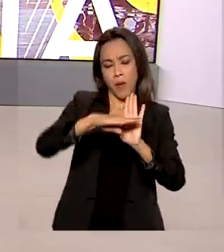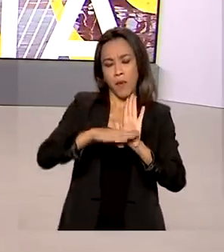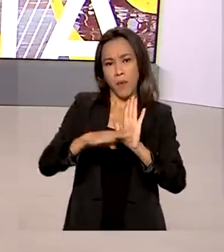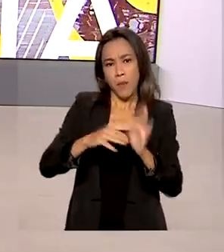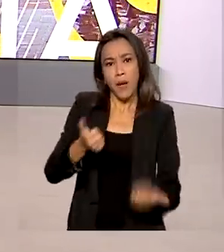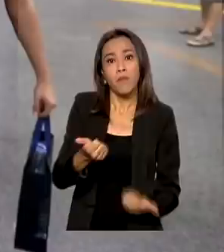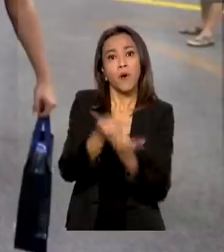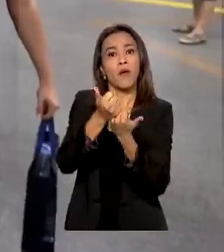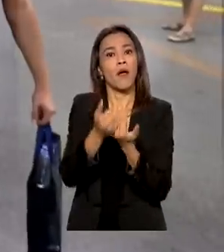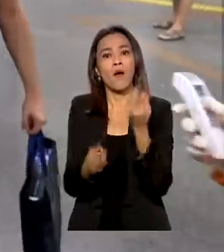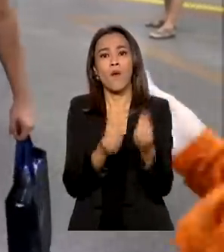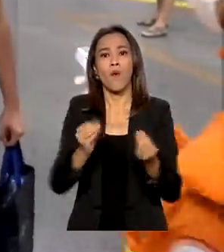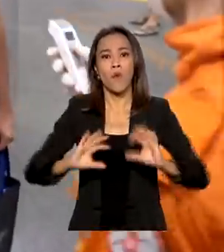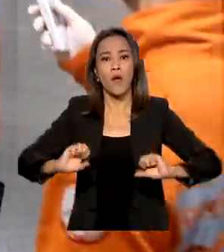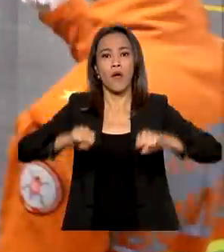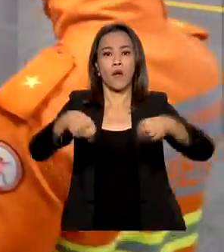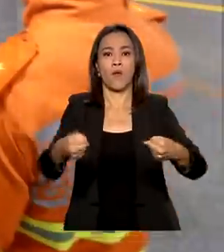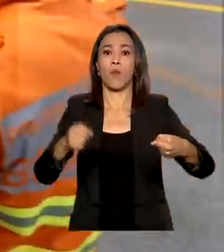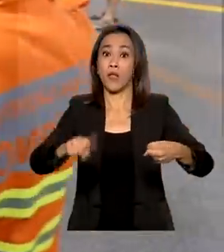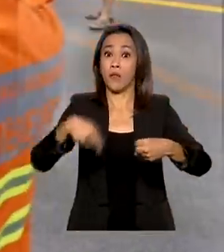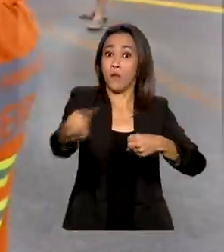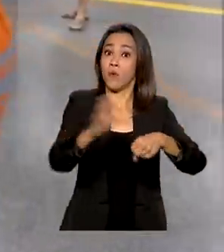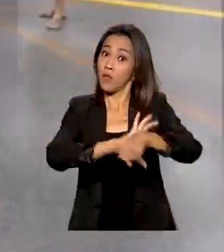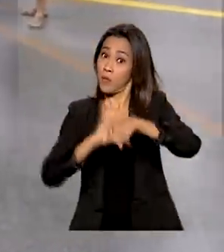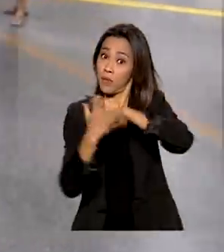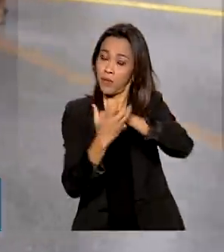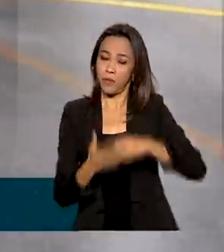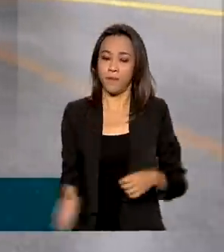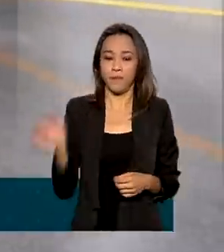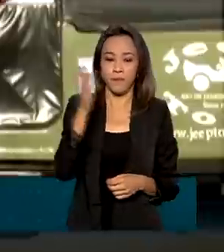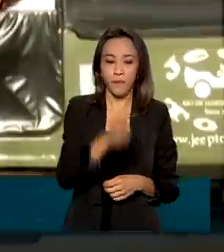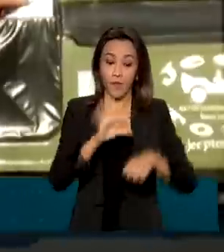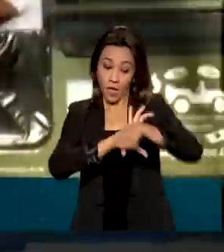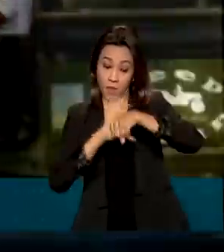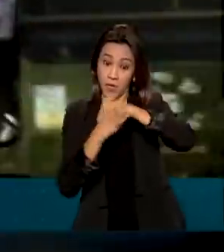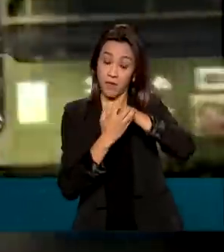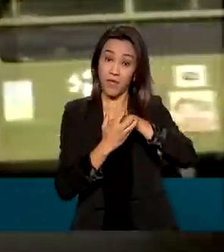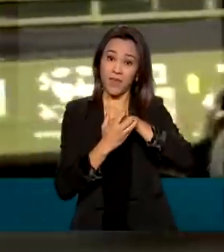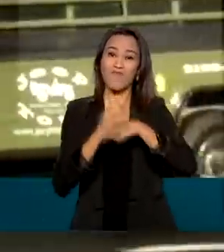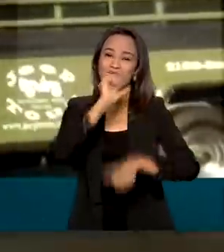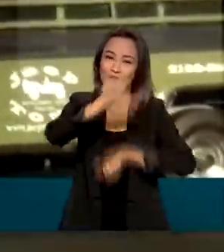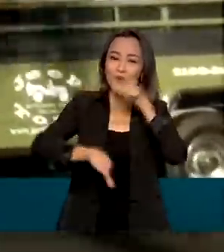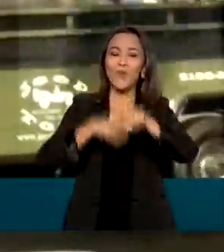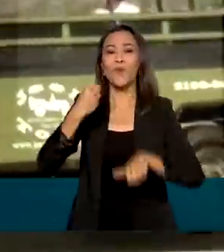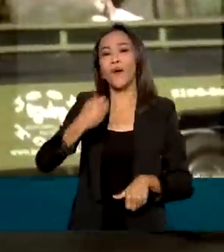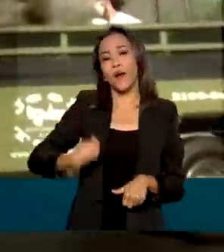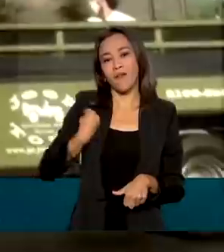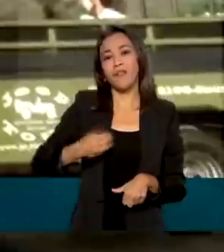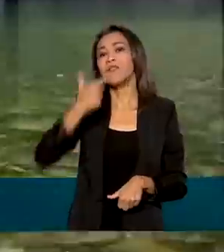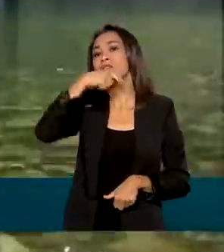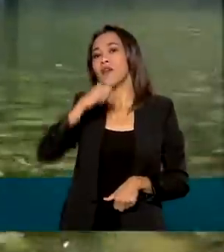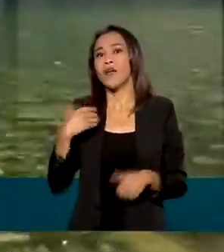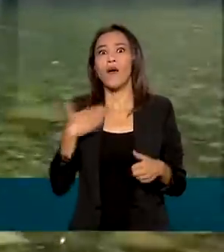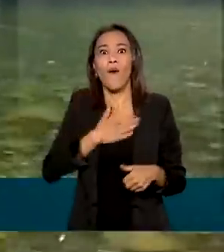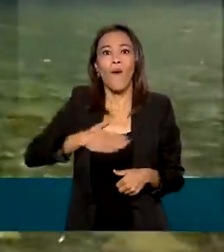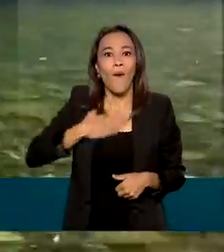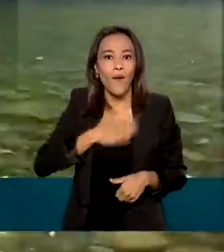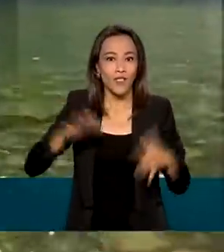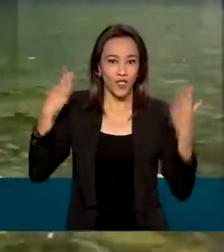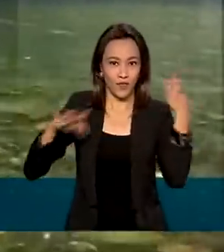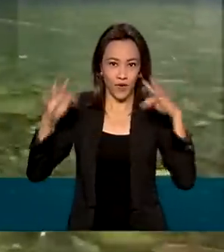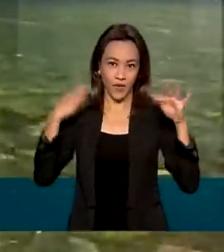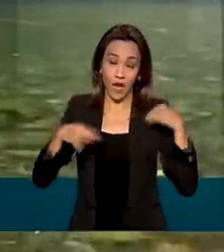pós-pandemia. A pandemia mudou a rotina de quem gosta de viajar. Segundo dados do Ministério do Turismo,